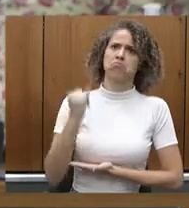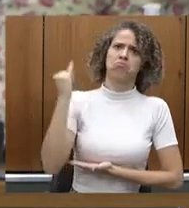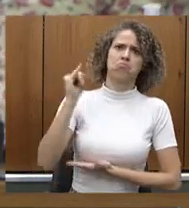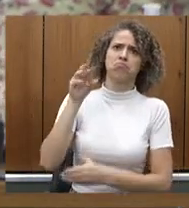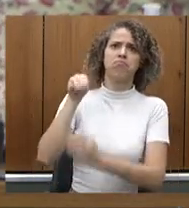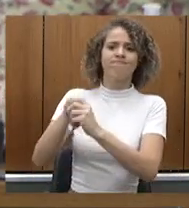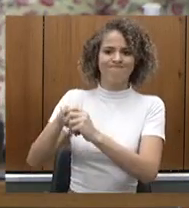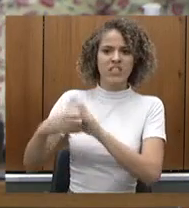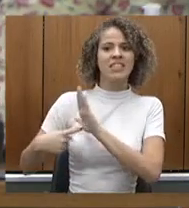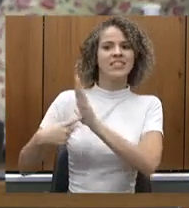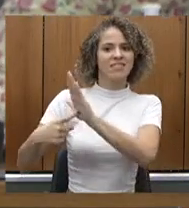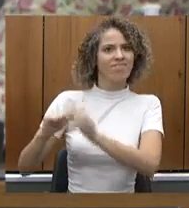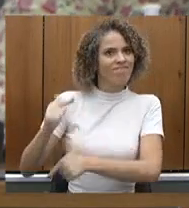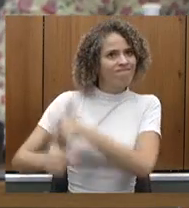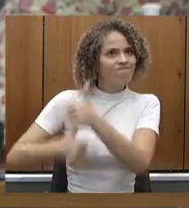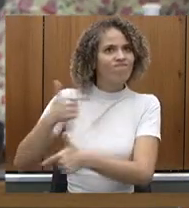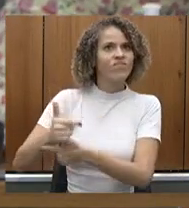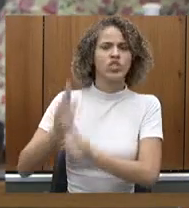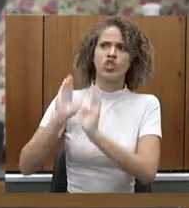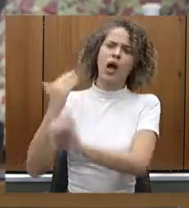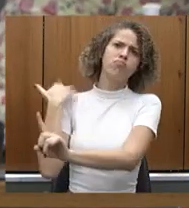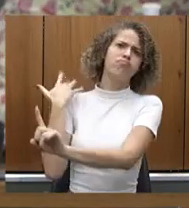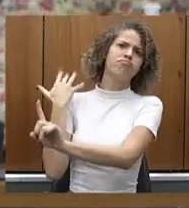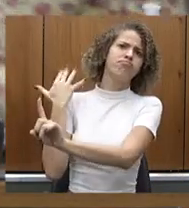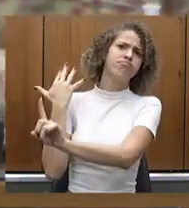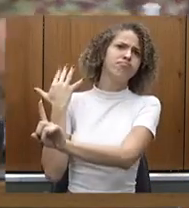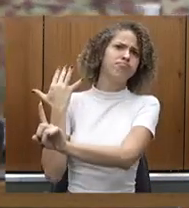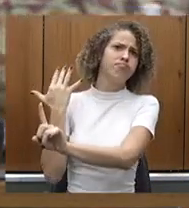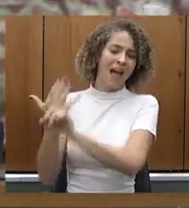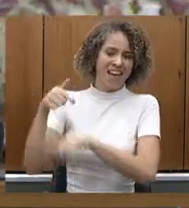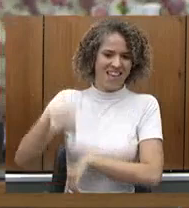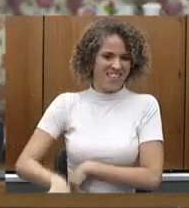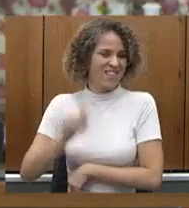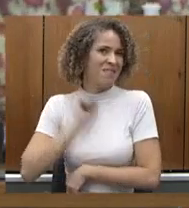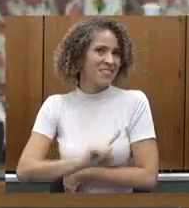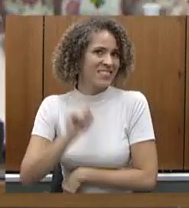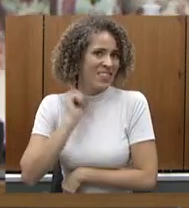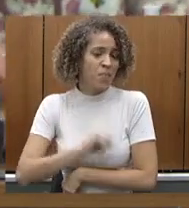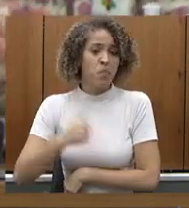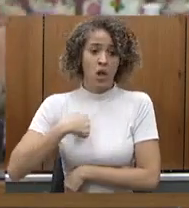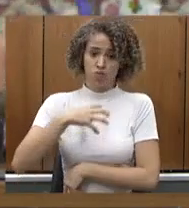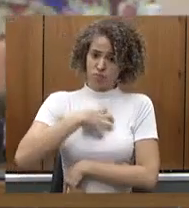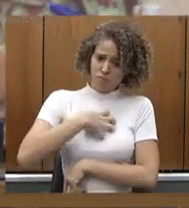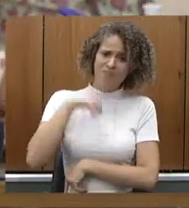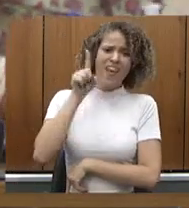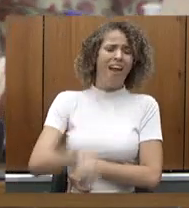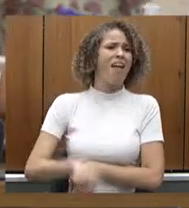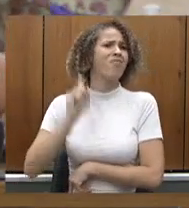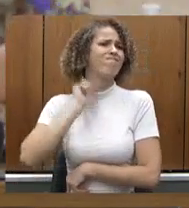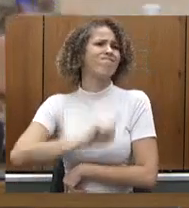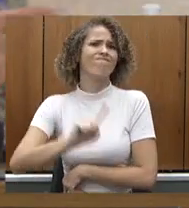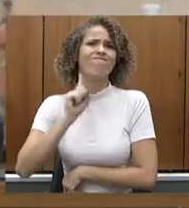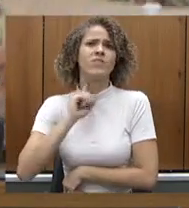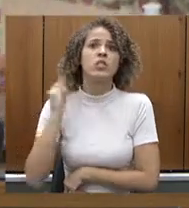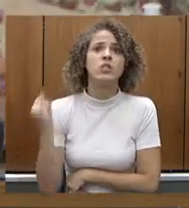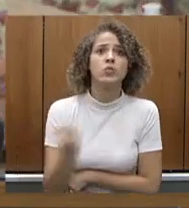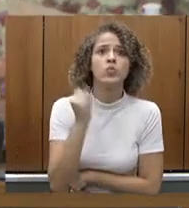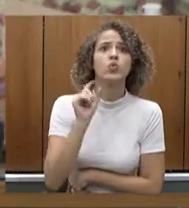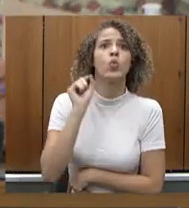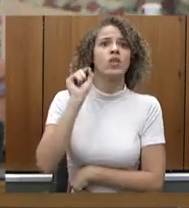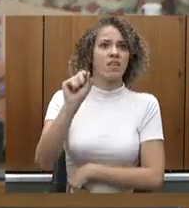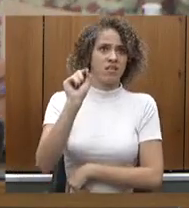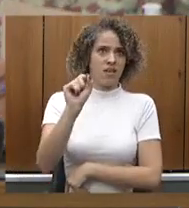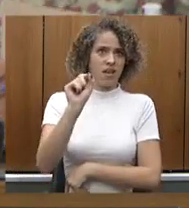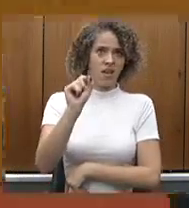executado já foi ao longo dos anos em Minas Gerais acho muito importante viabilizar a condição